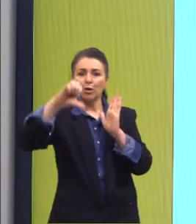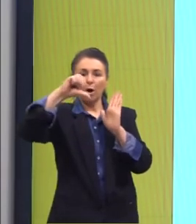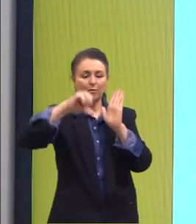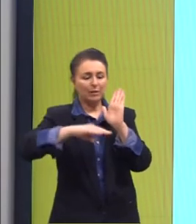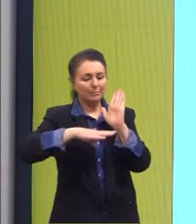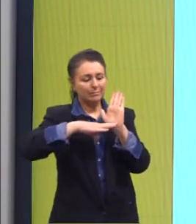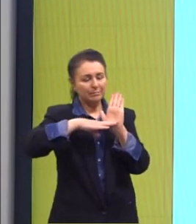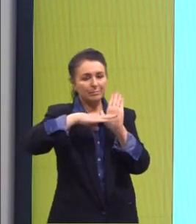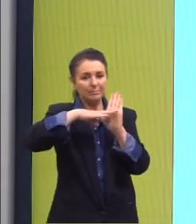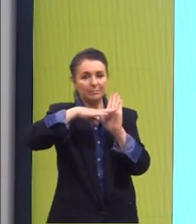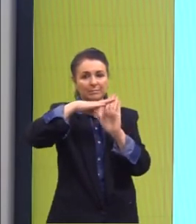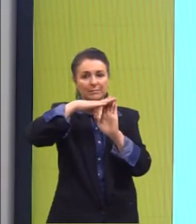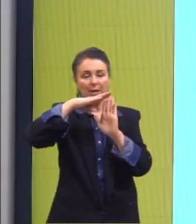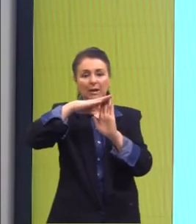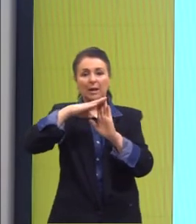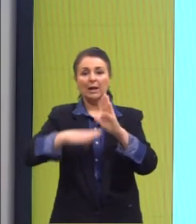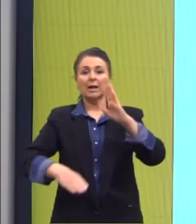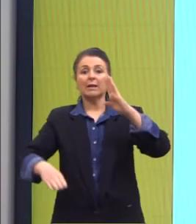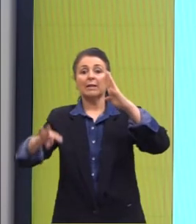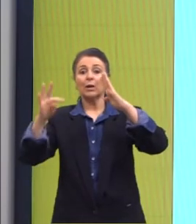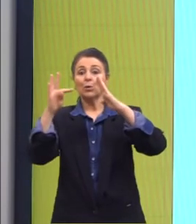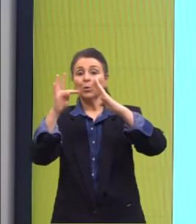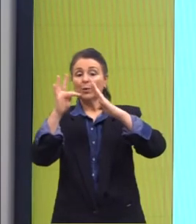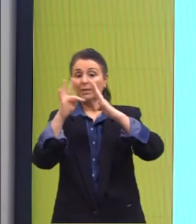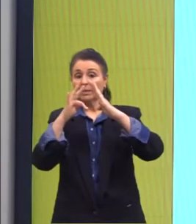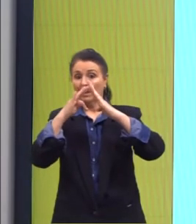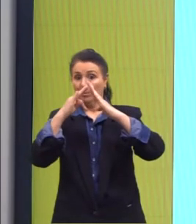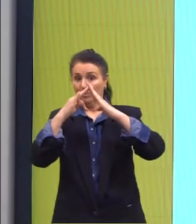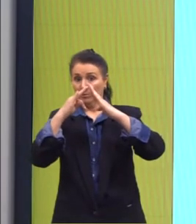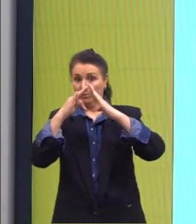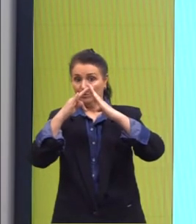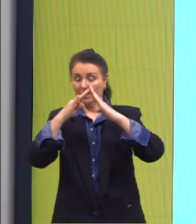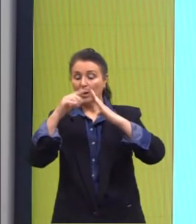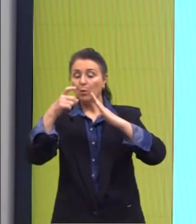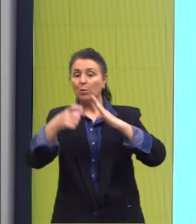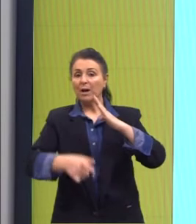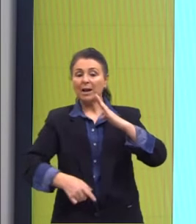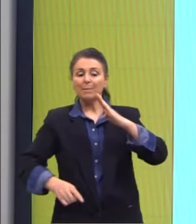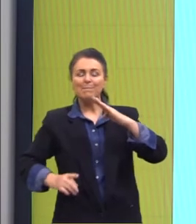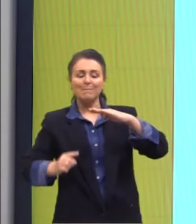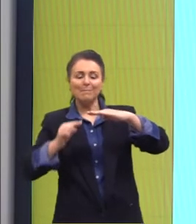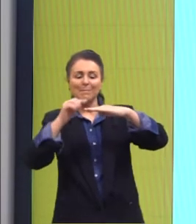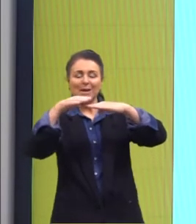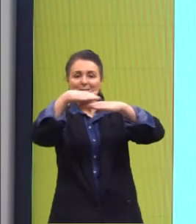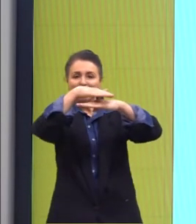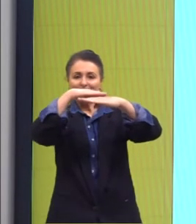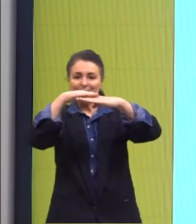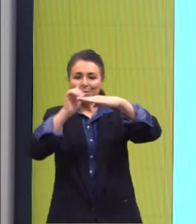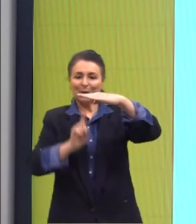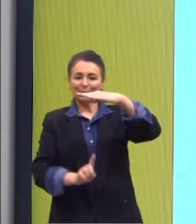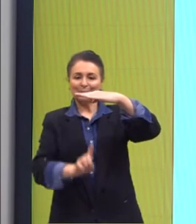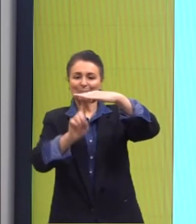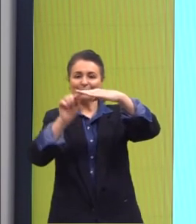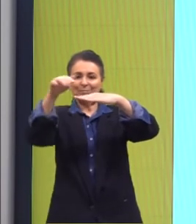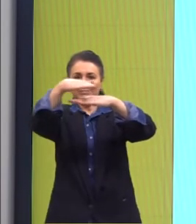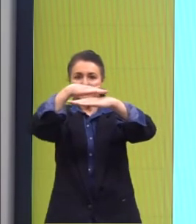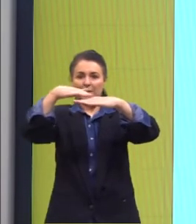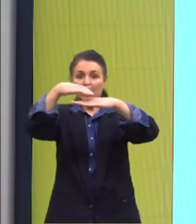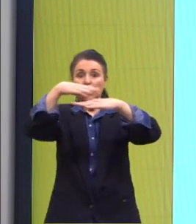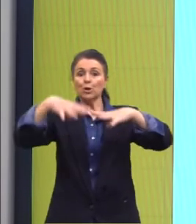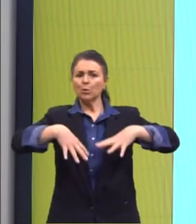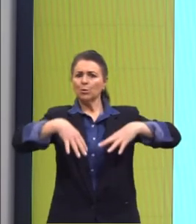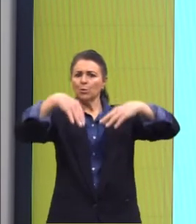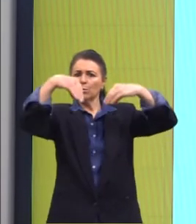o templo, local de oração, de adoração, fica no topo. E o palácio, então, que